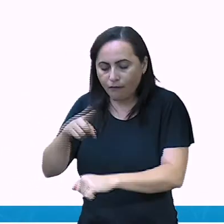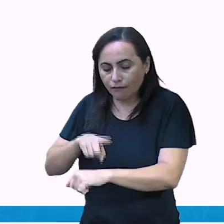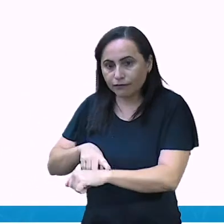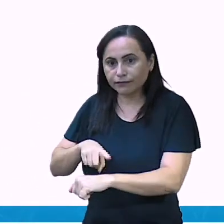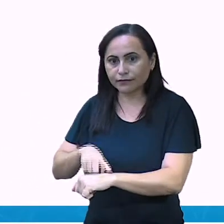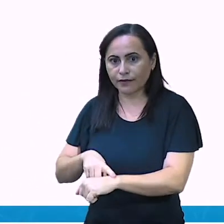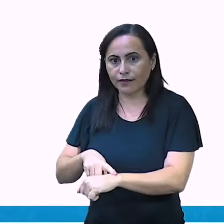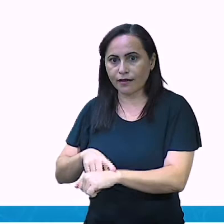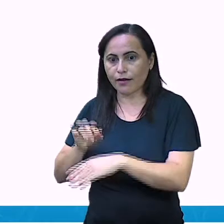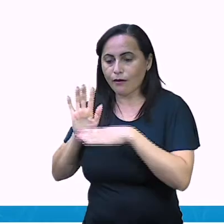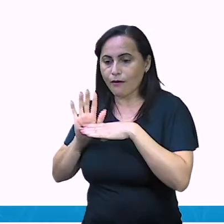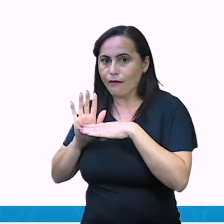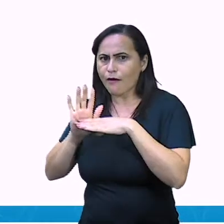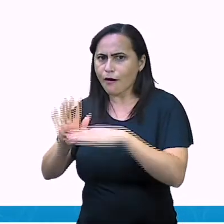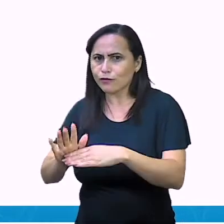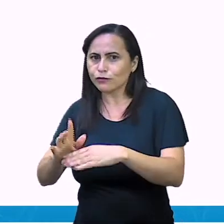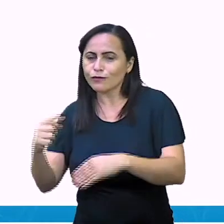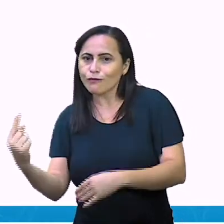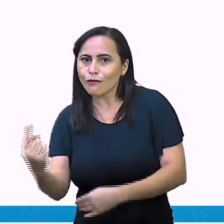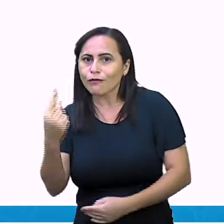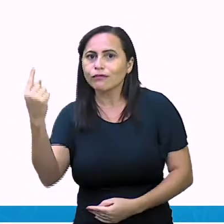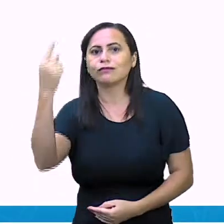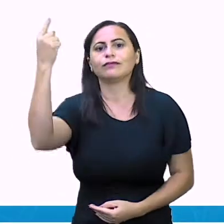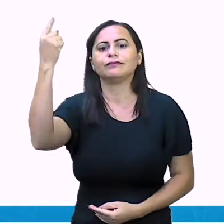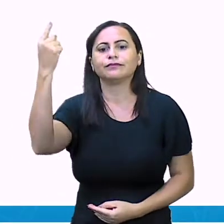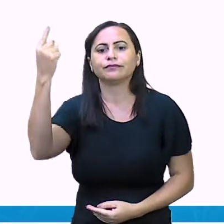Auxilia na autonomia.